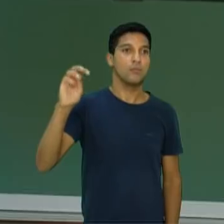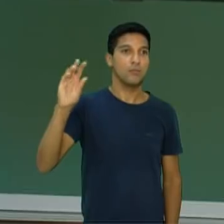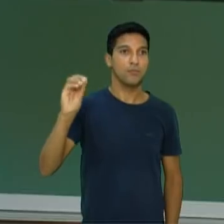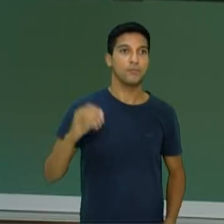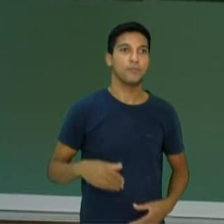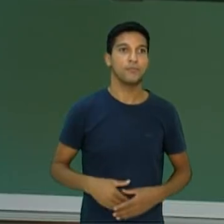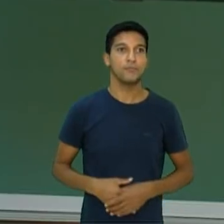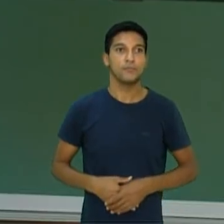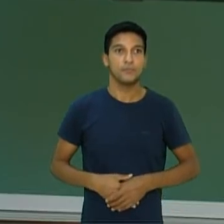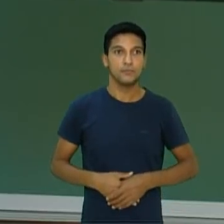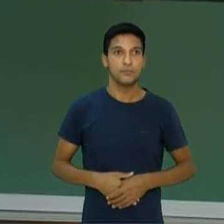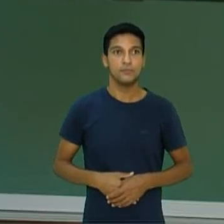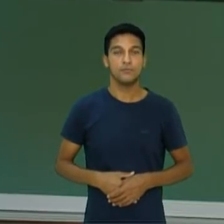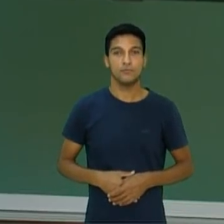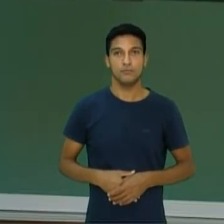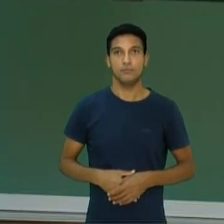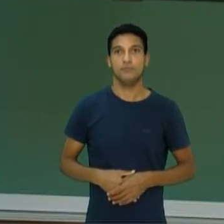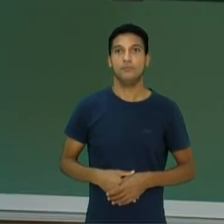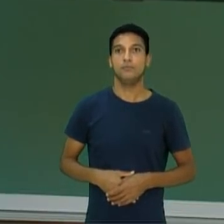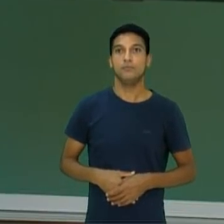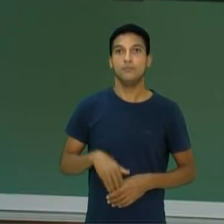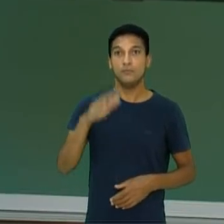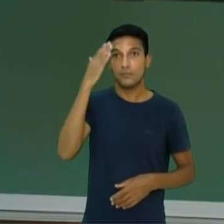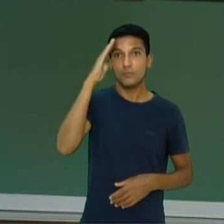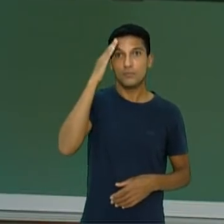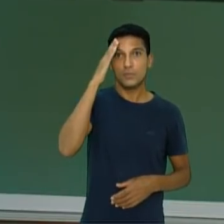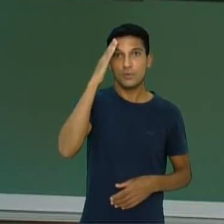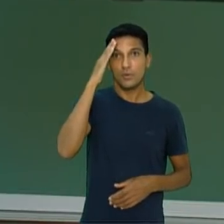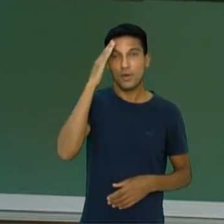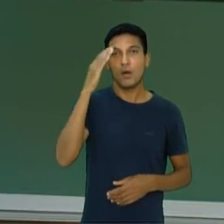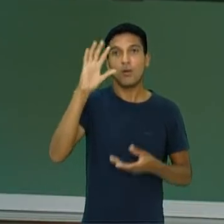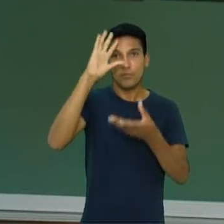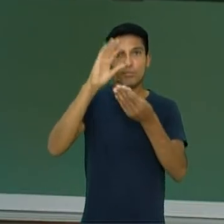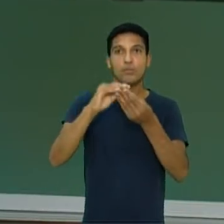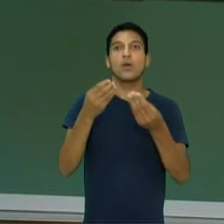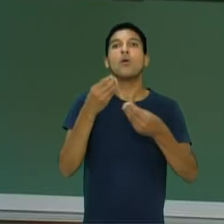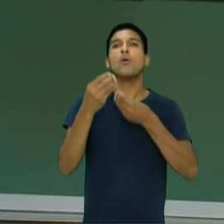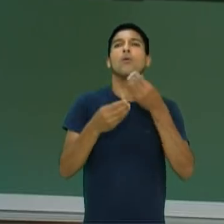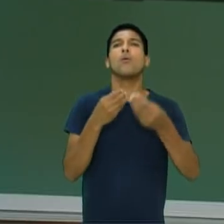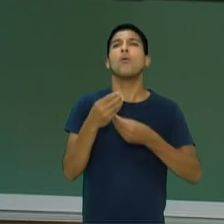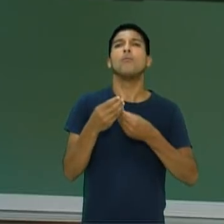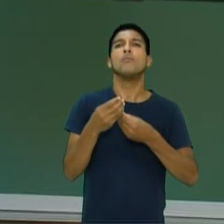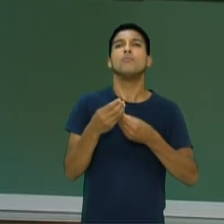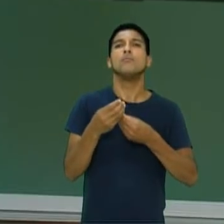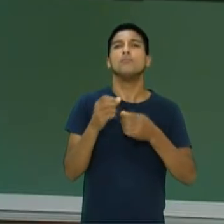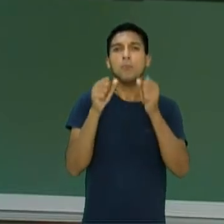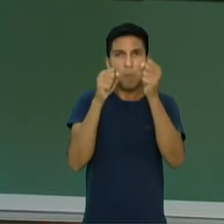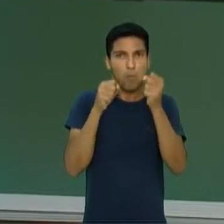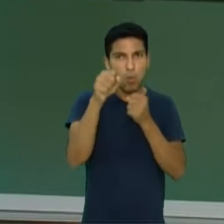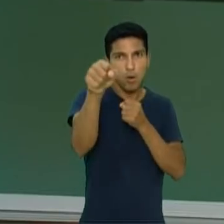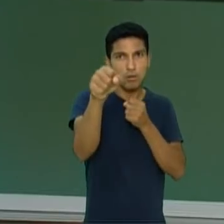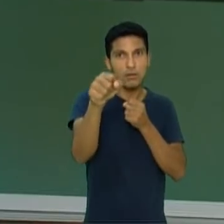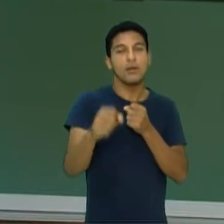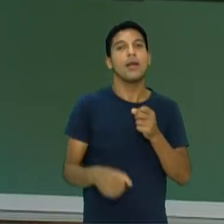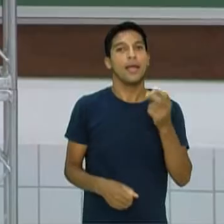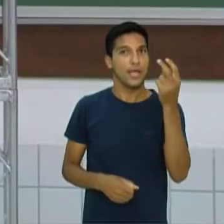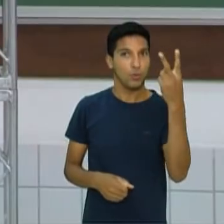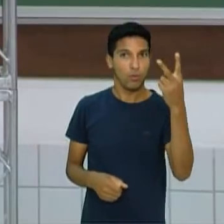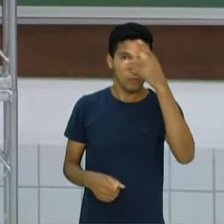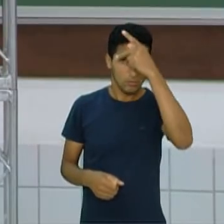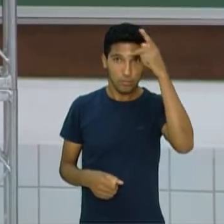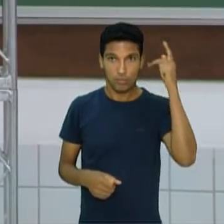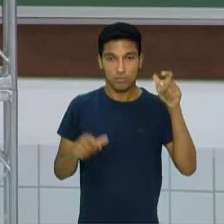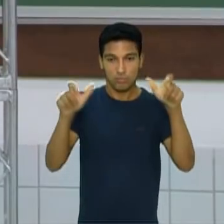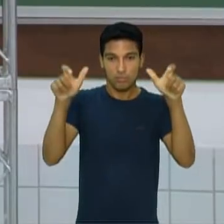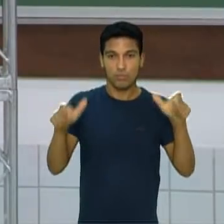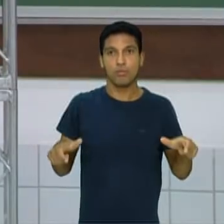entender então um pouquinho como que é a luta do boxe. Então, dois atletas trocam socos no ringue.